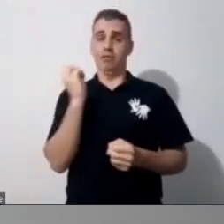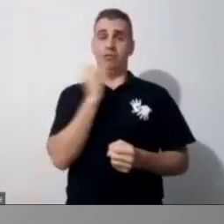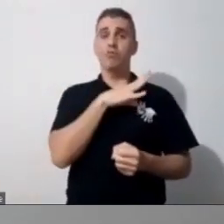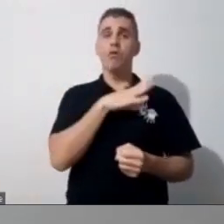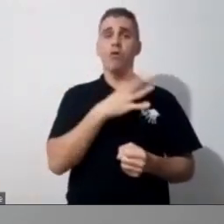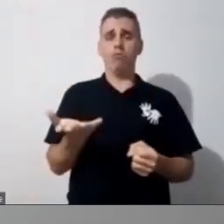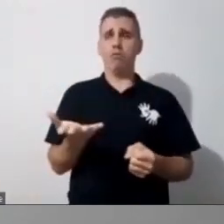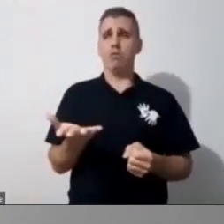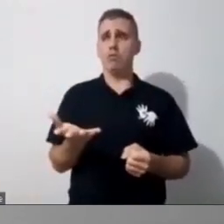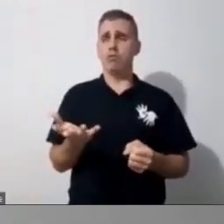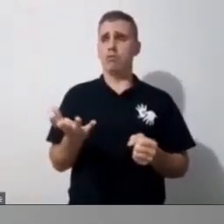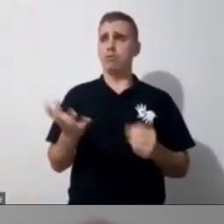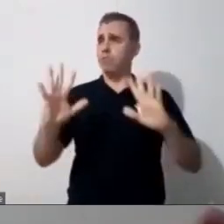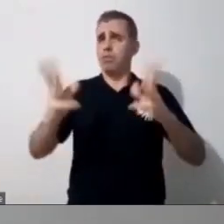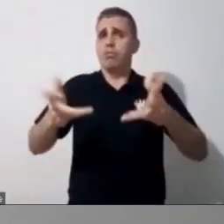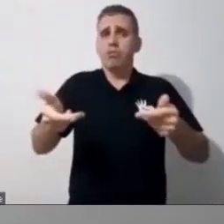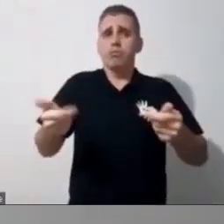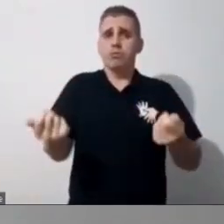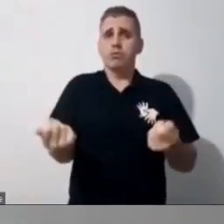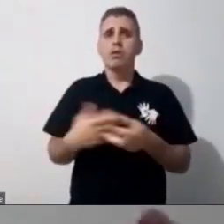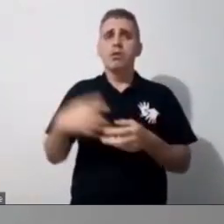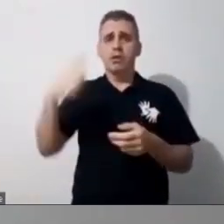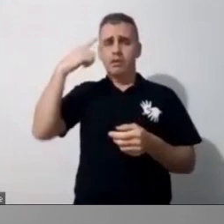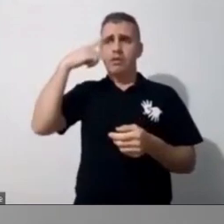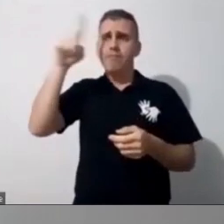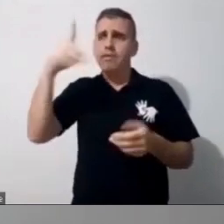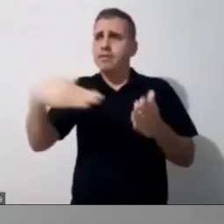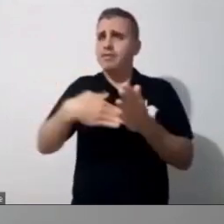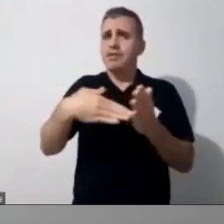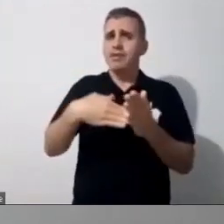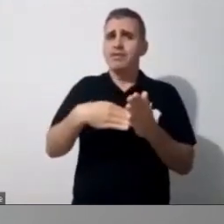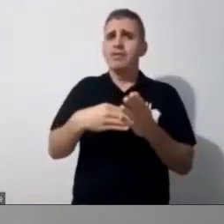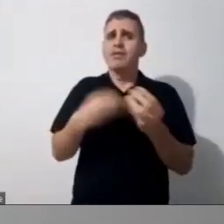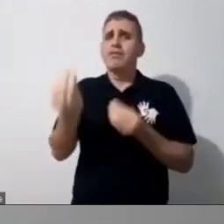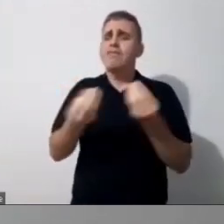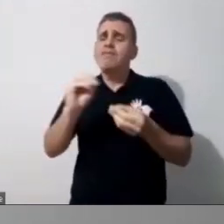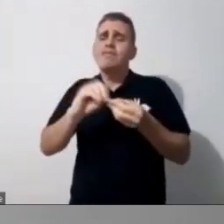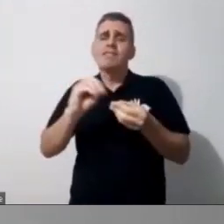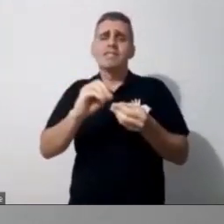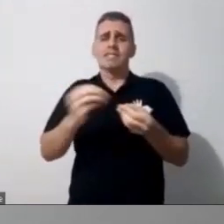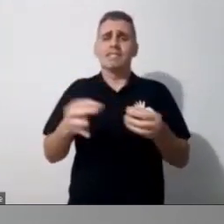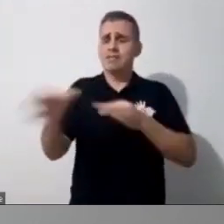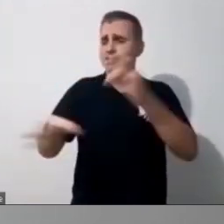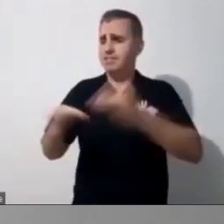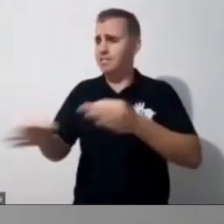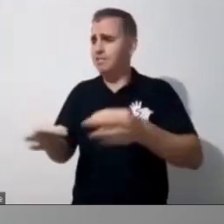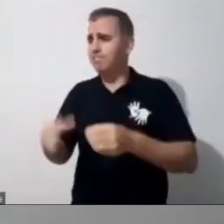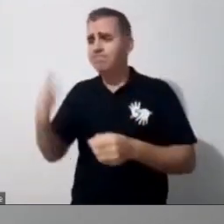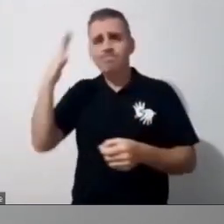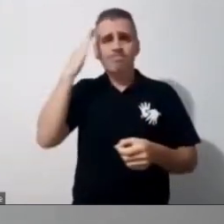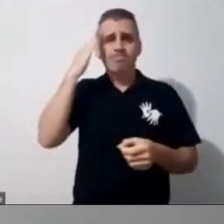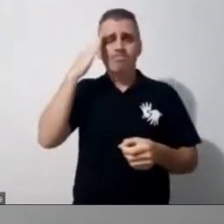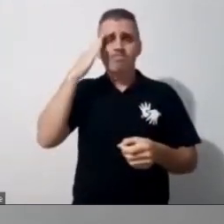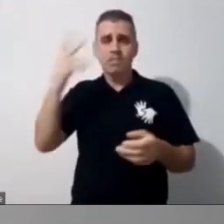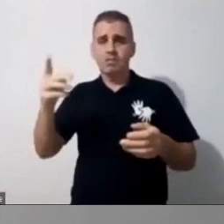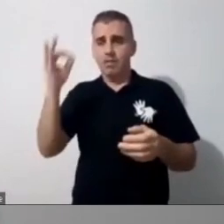até pensar como que ia fazer, a gente só sabe que vai dar certo quando a gente